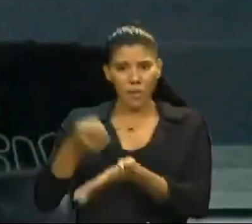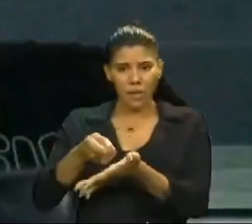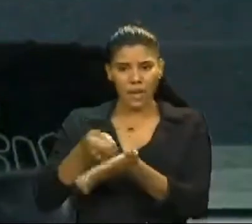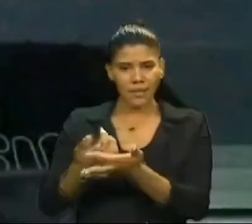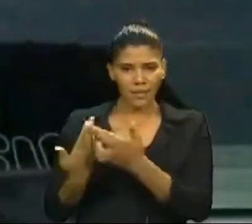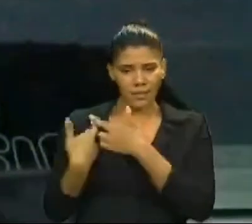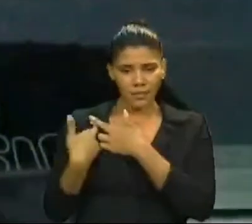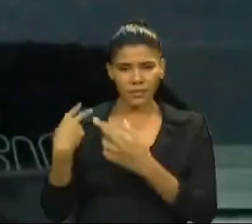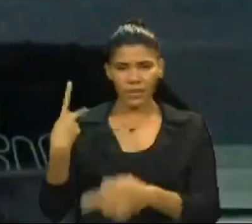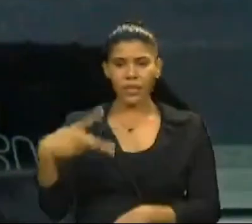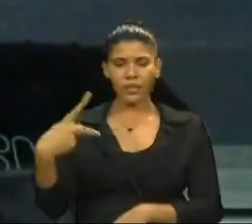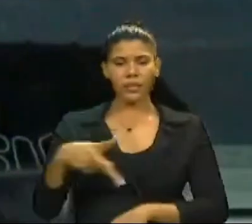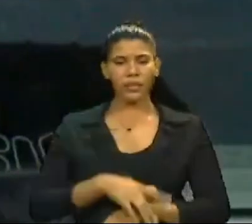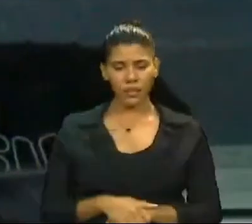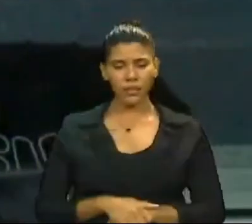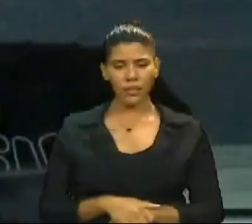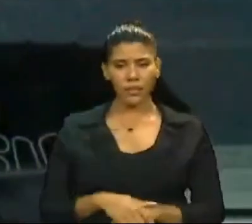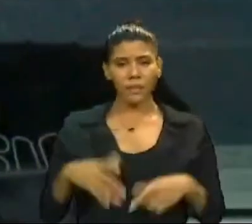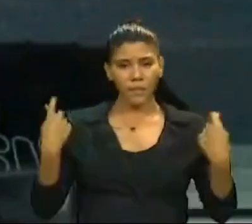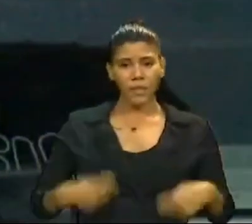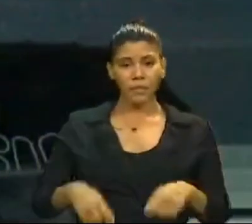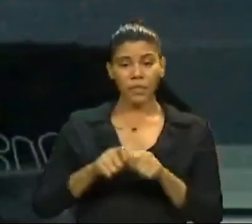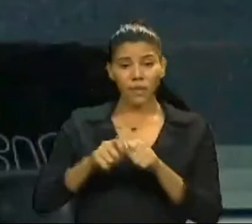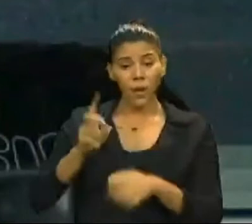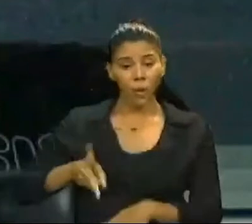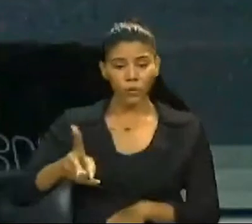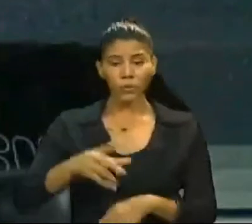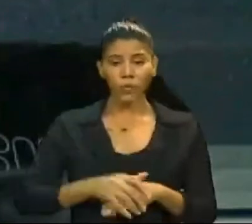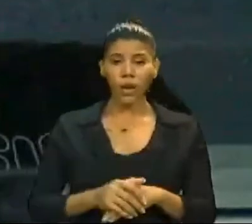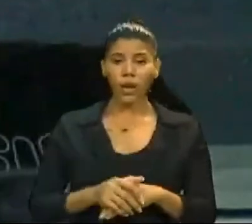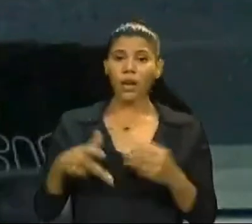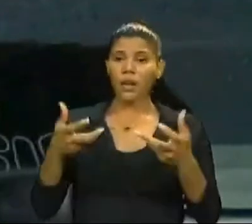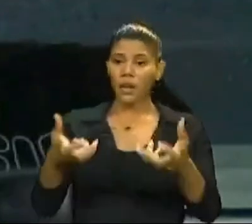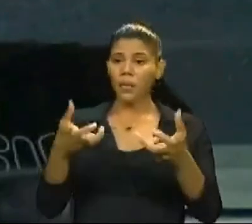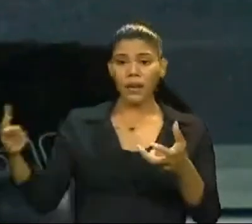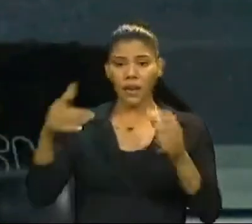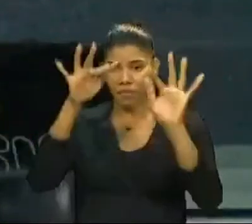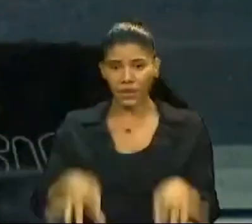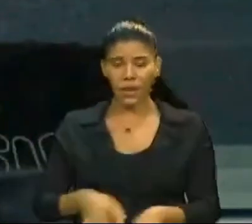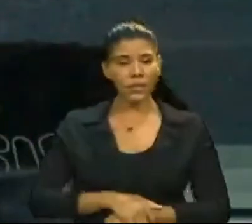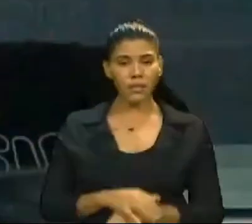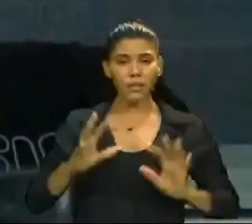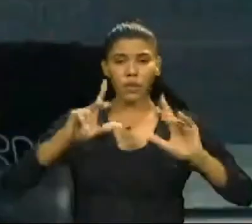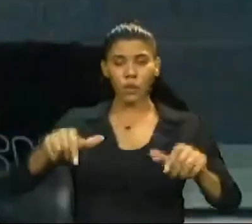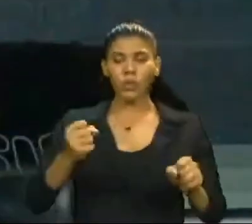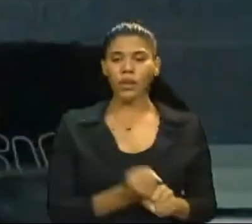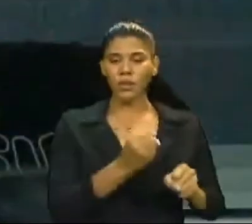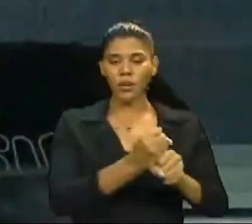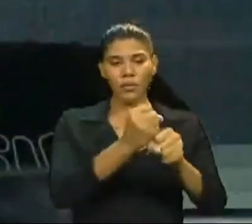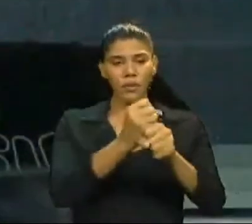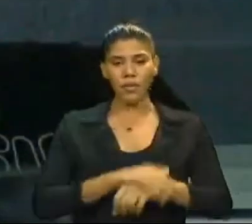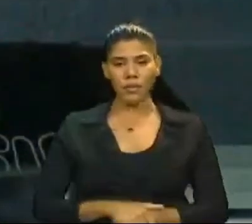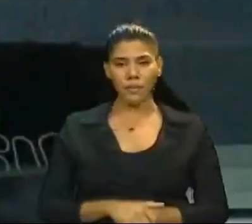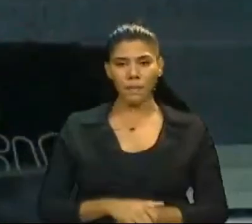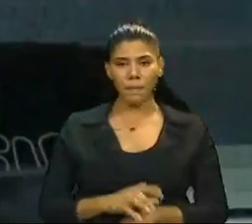fazer mesmo. Ele tem que fazer, dar continuidade e eu espero que ele conclua todas as obras. Mas a gente não